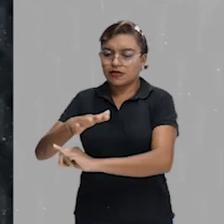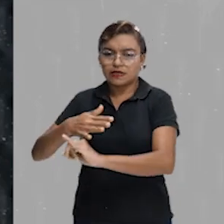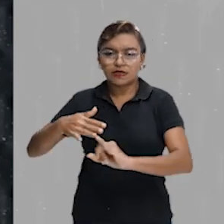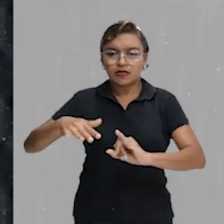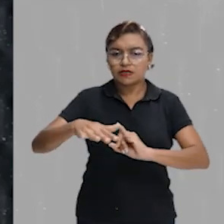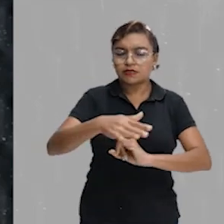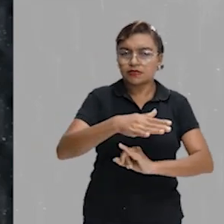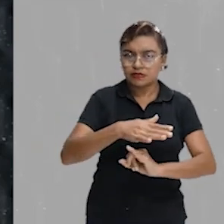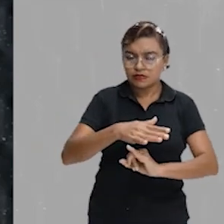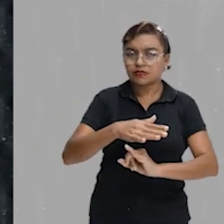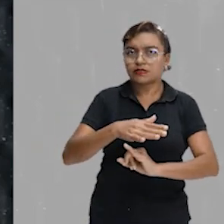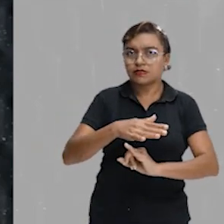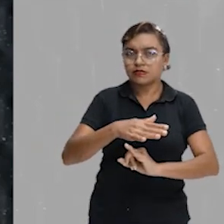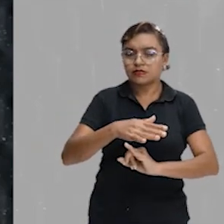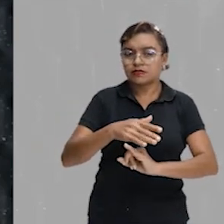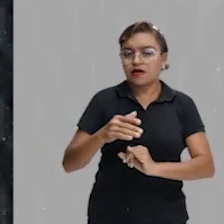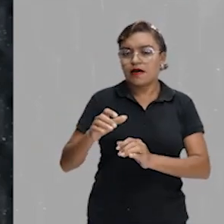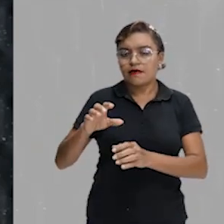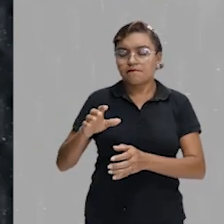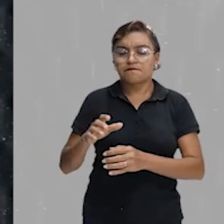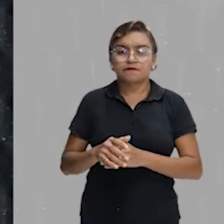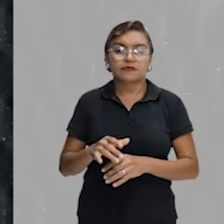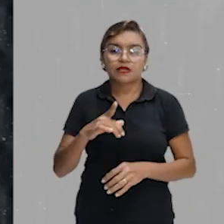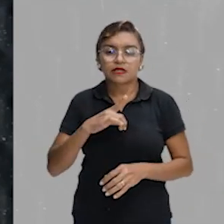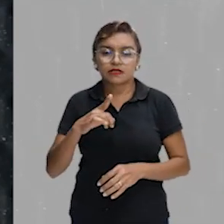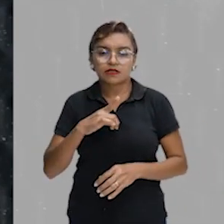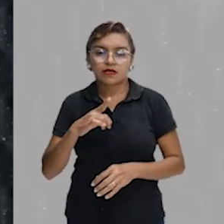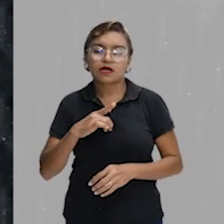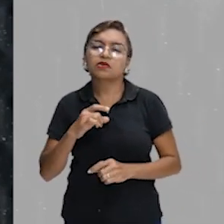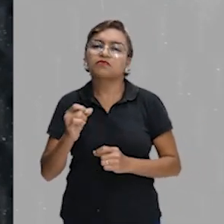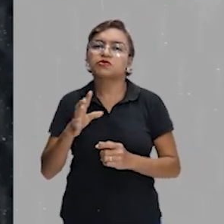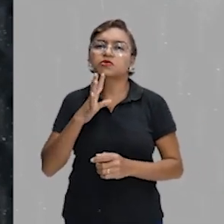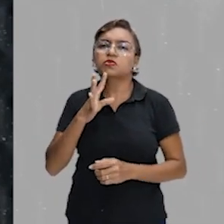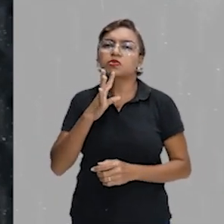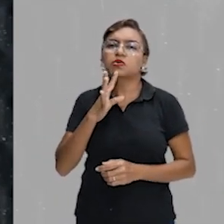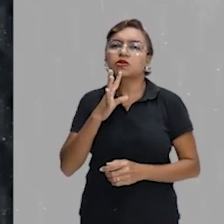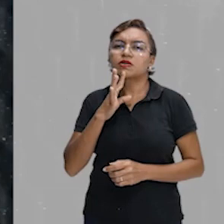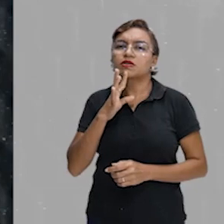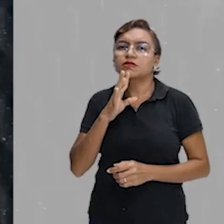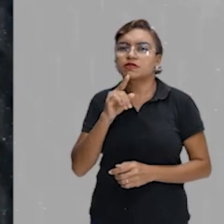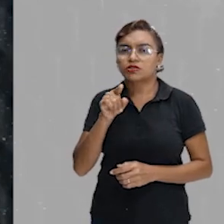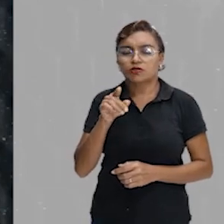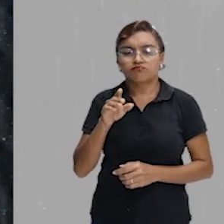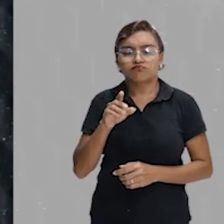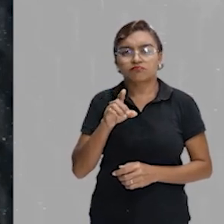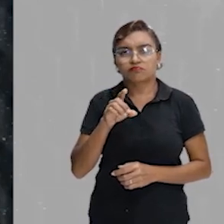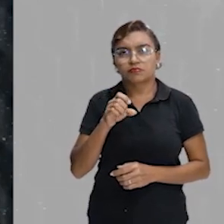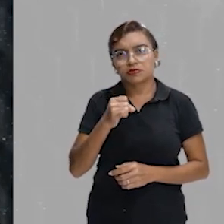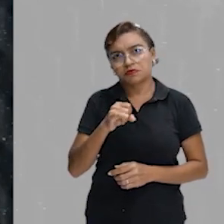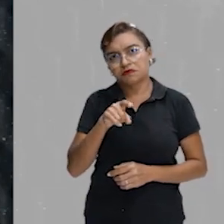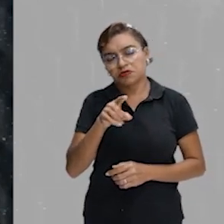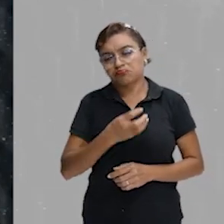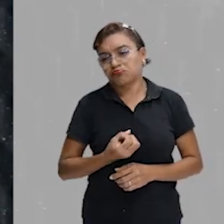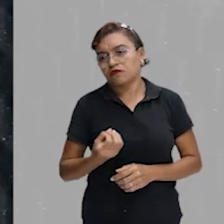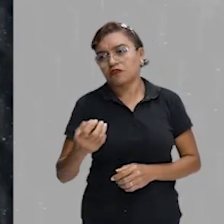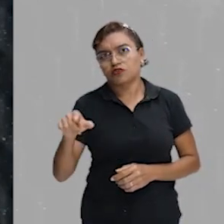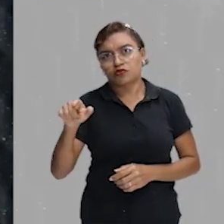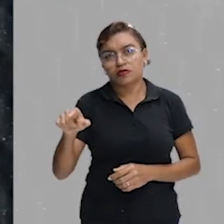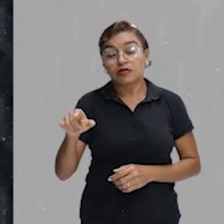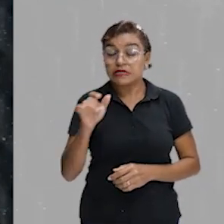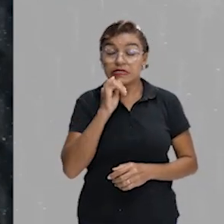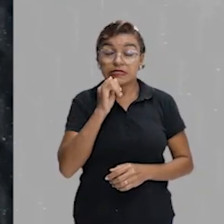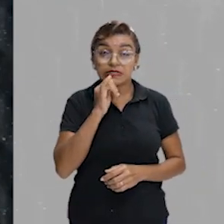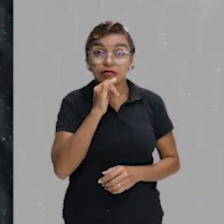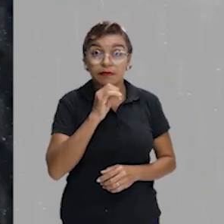essa paisagem bonita na primeira gravura. Aqui eu tenho um velho conhecido de vocês. Quem já foi? Eu não sei, aqui na cidade de São